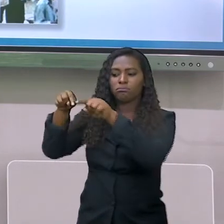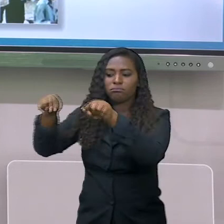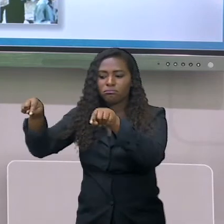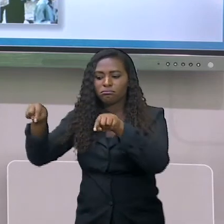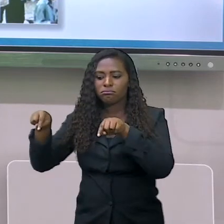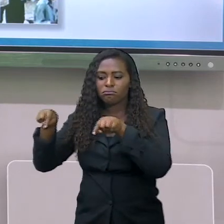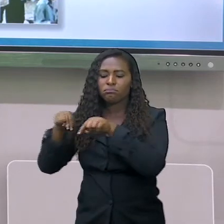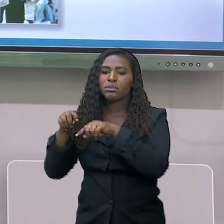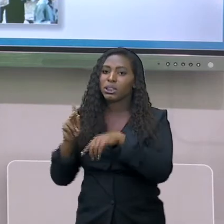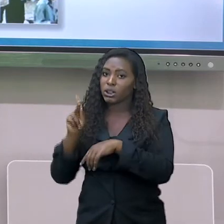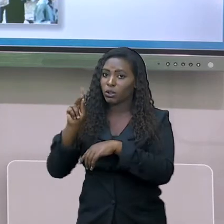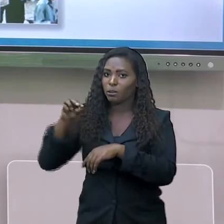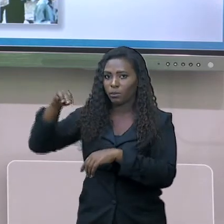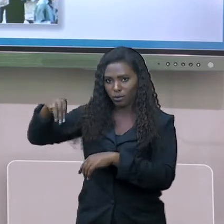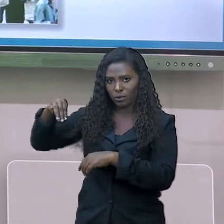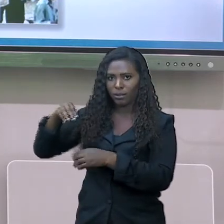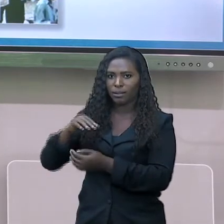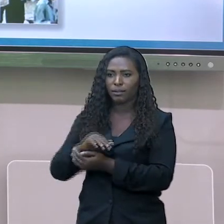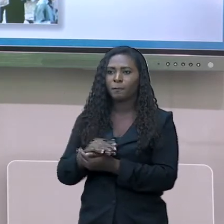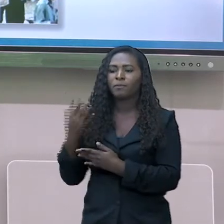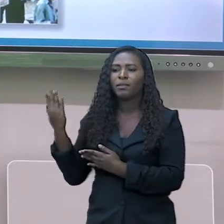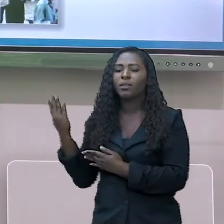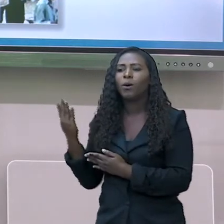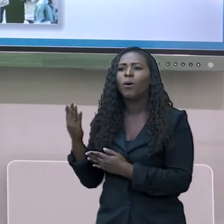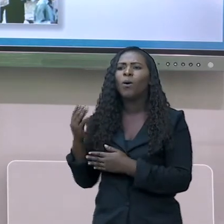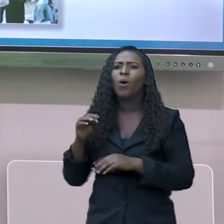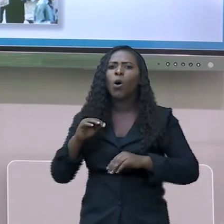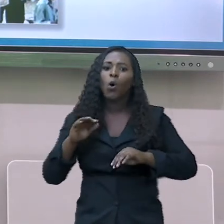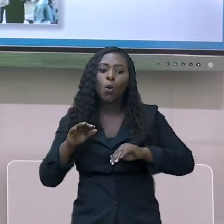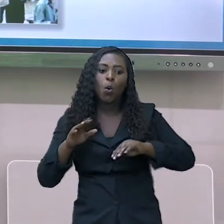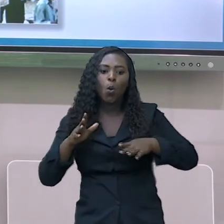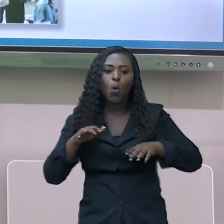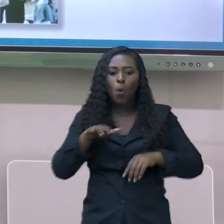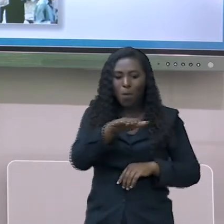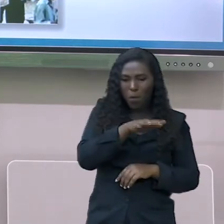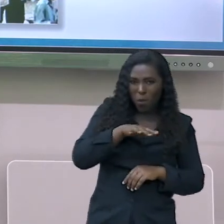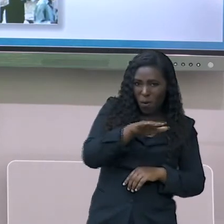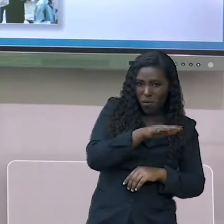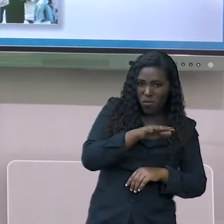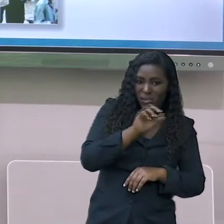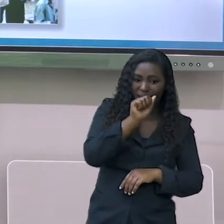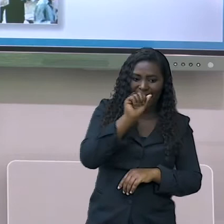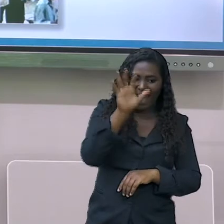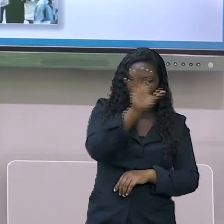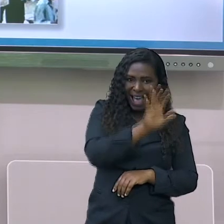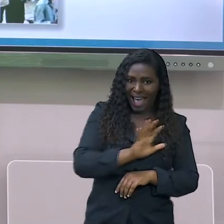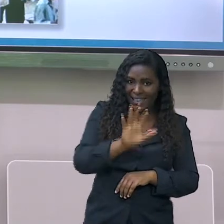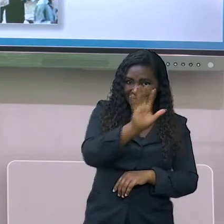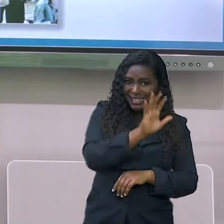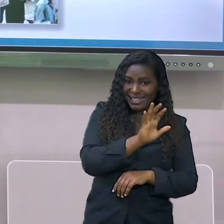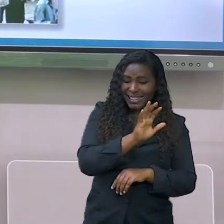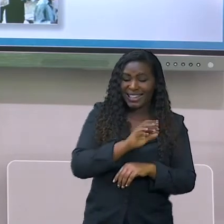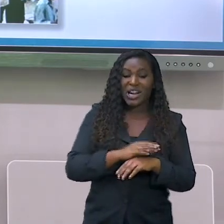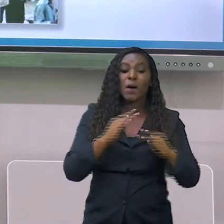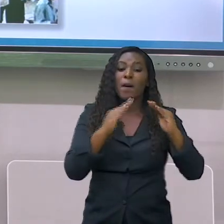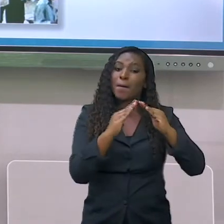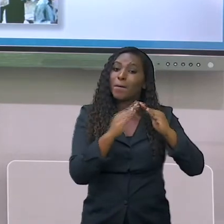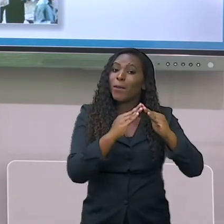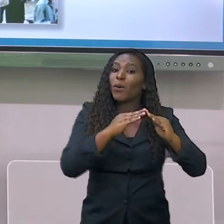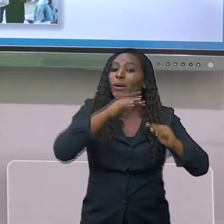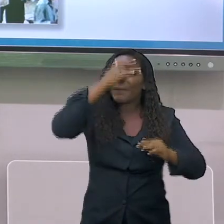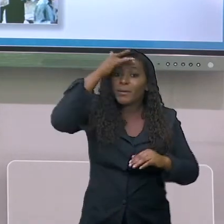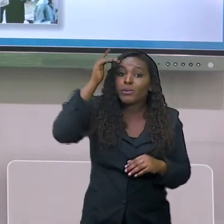a menos povoada. Nove habitantes por quilômetro quadrado. Olha o